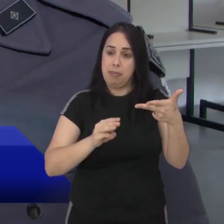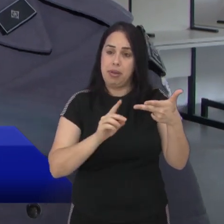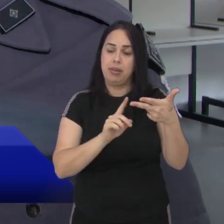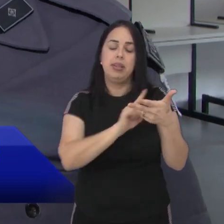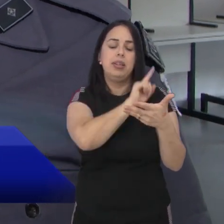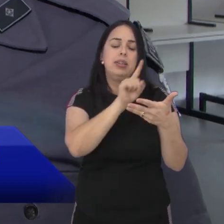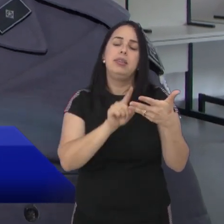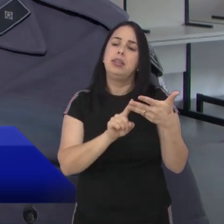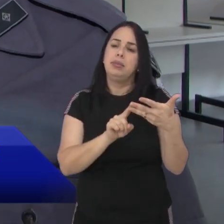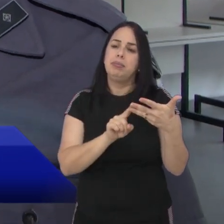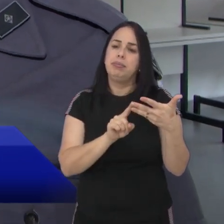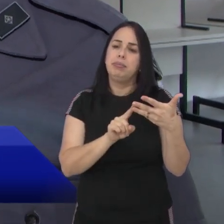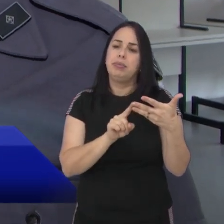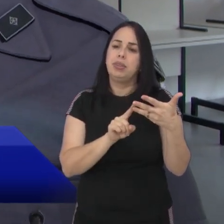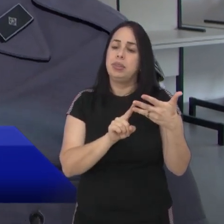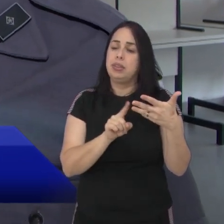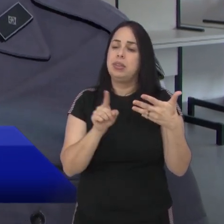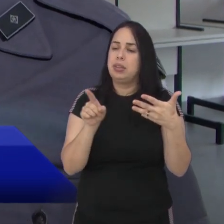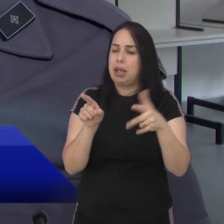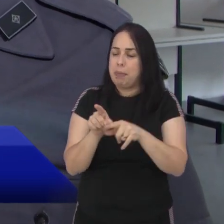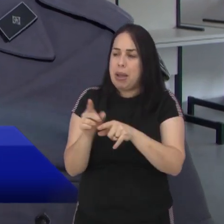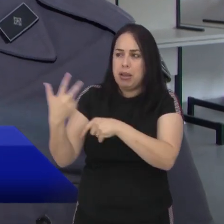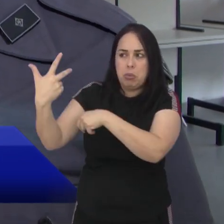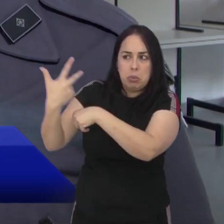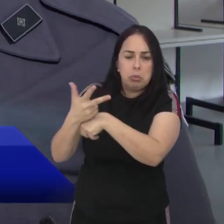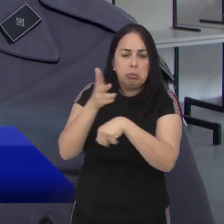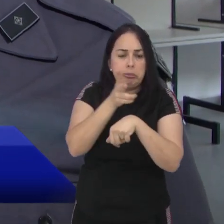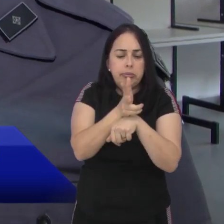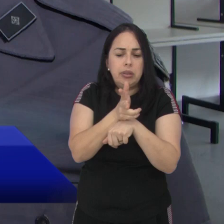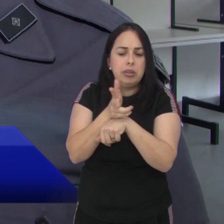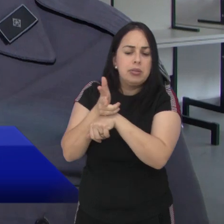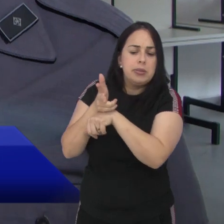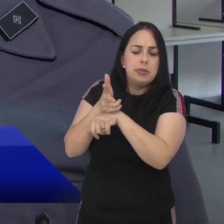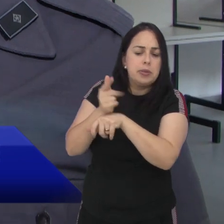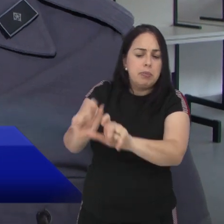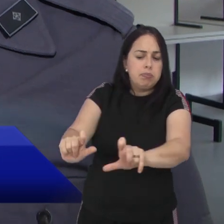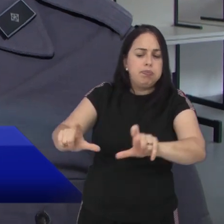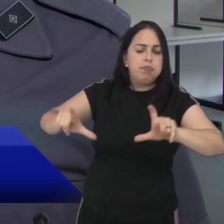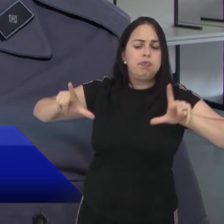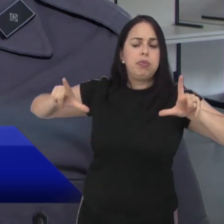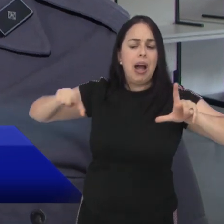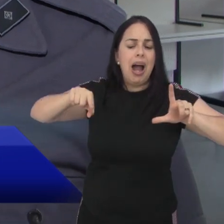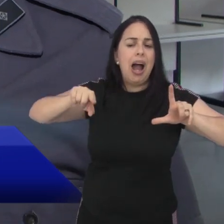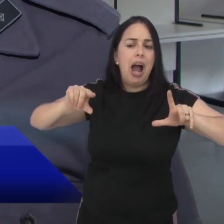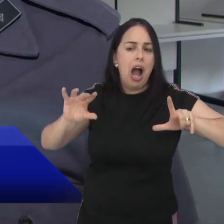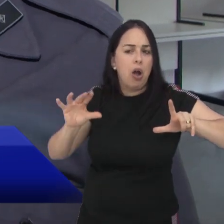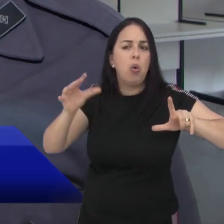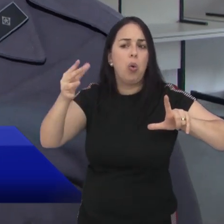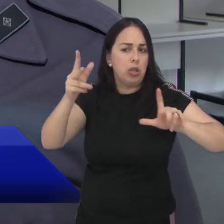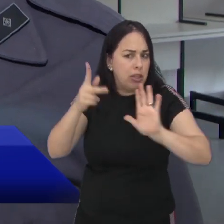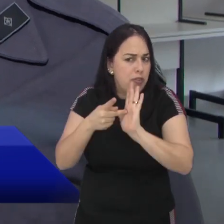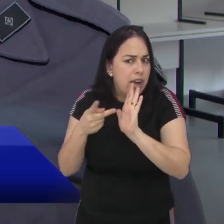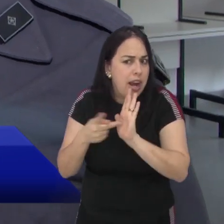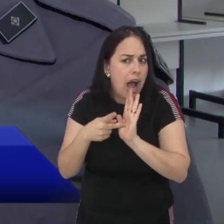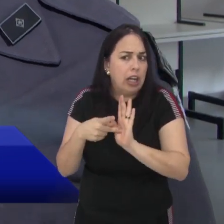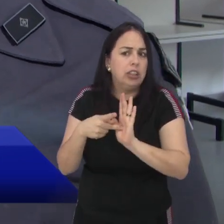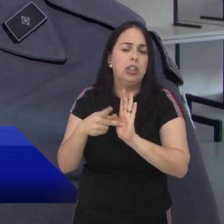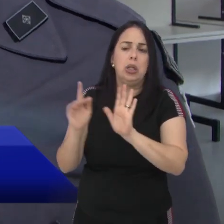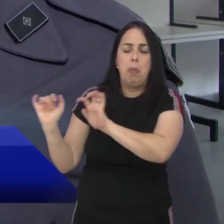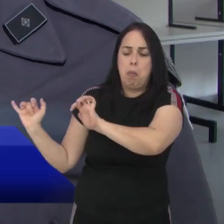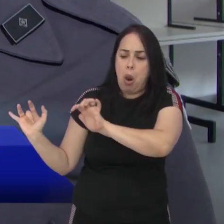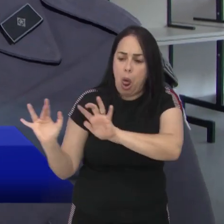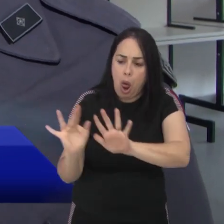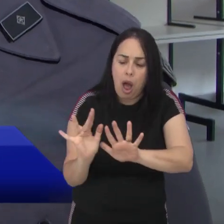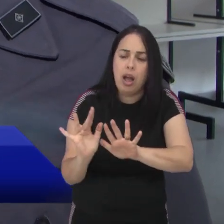nós também já conseguimos acompanhar pelo monitoramento. Então no local a gente já consegue ver se realmente está tendo aquela aglomeração de pessoas,